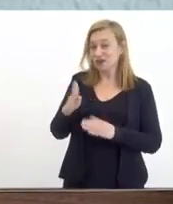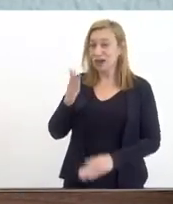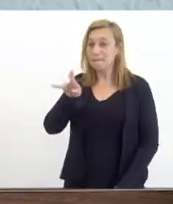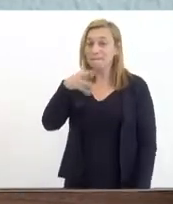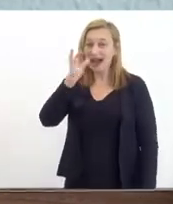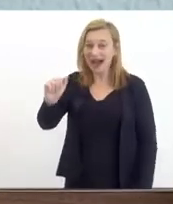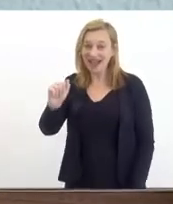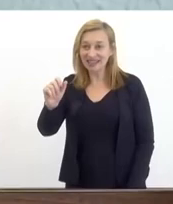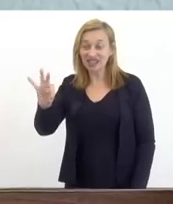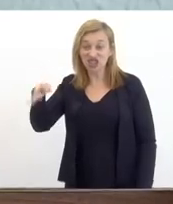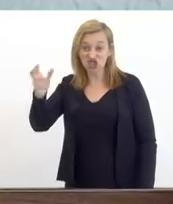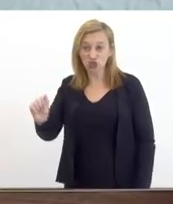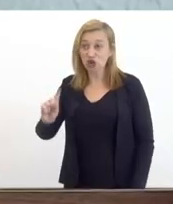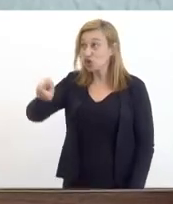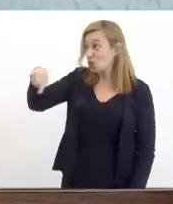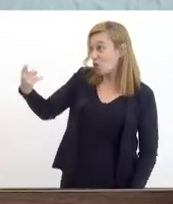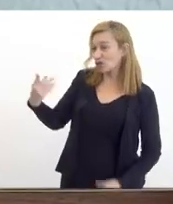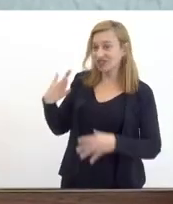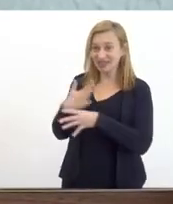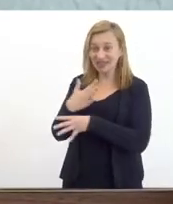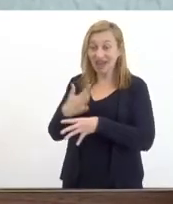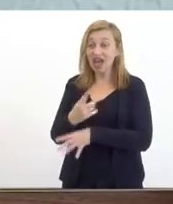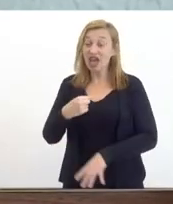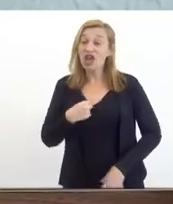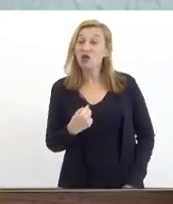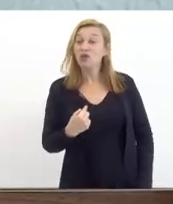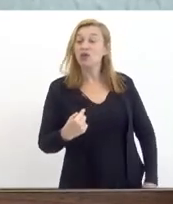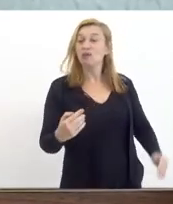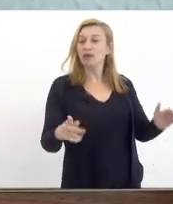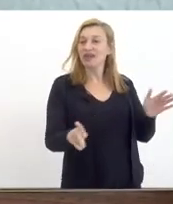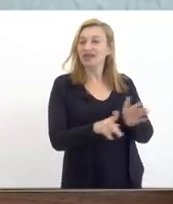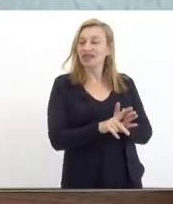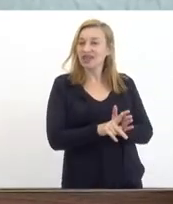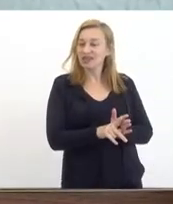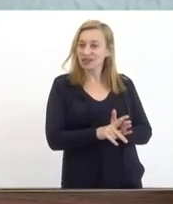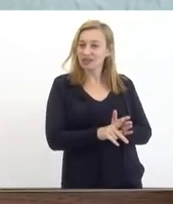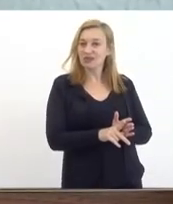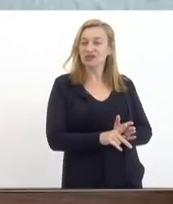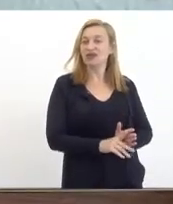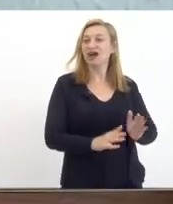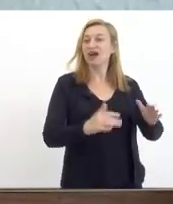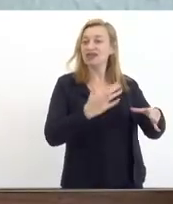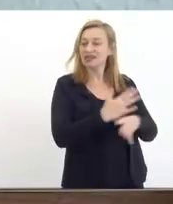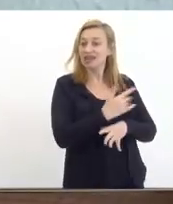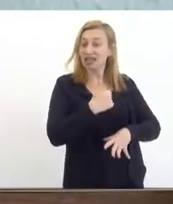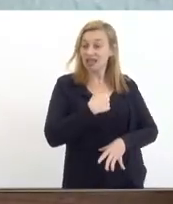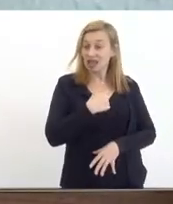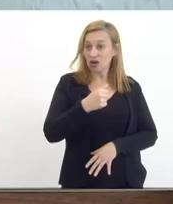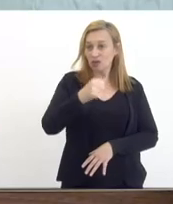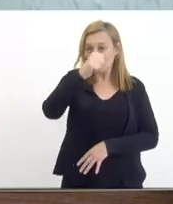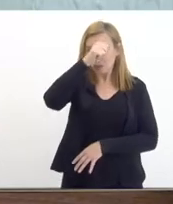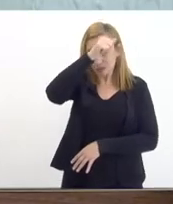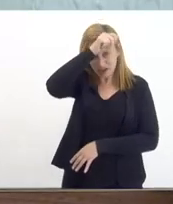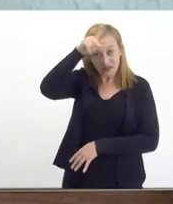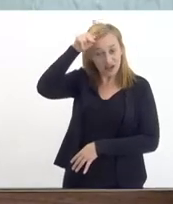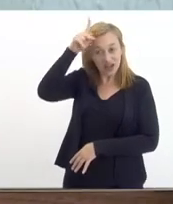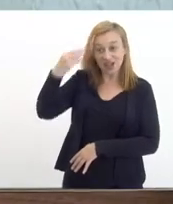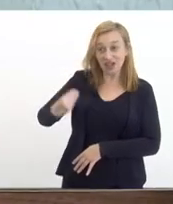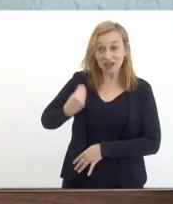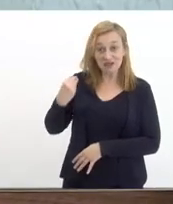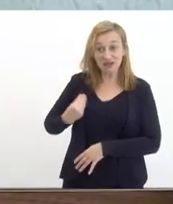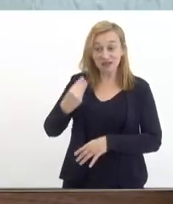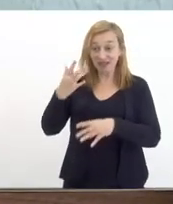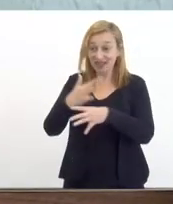morador de outra cidade sou morador da cidade a qual sou prefeito vivo nessa cidade caio no